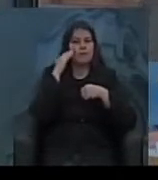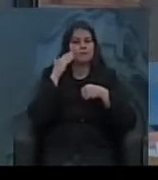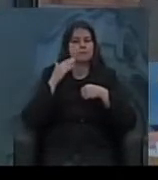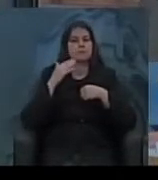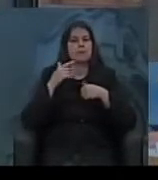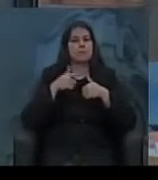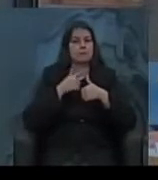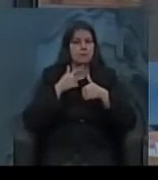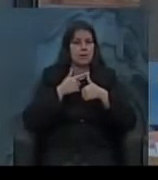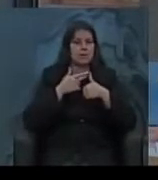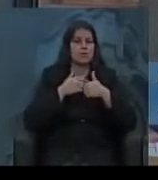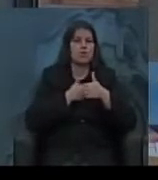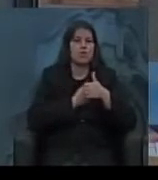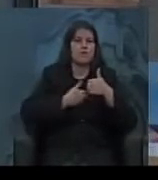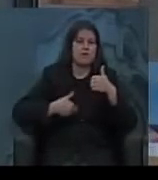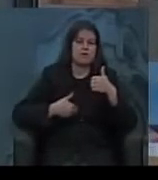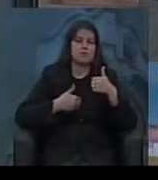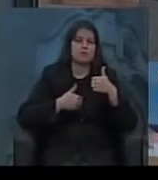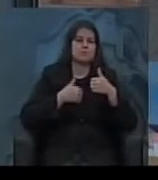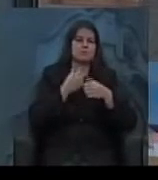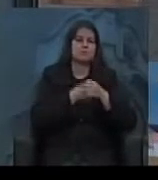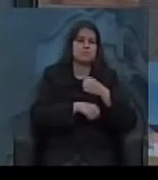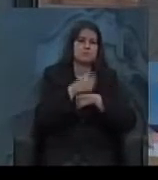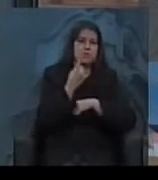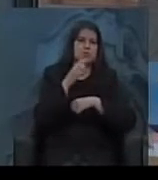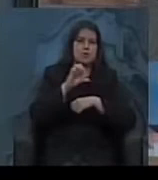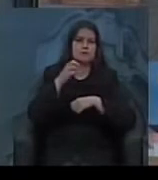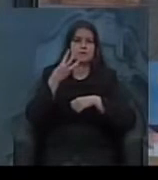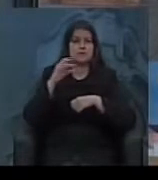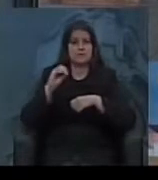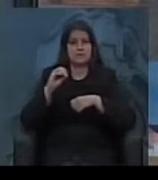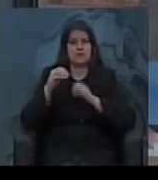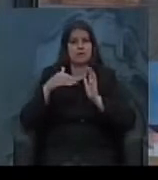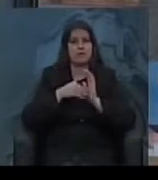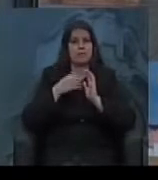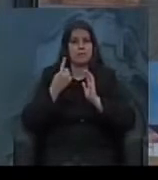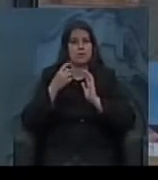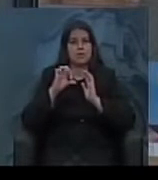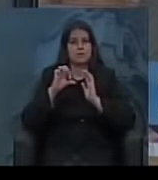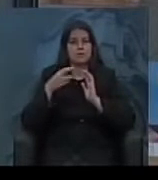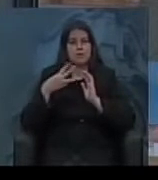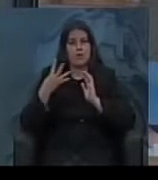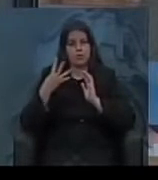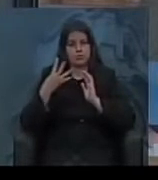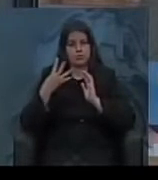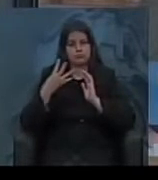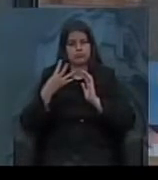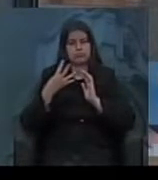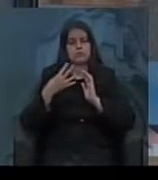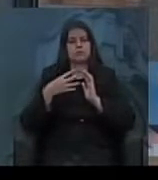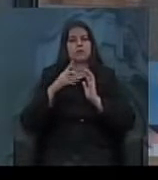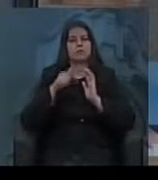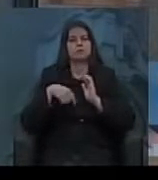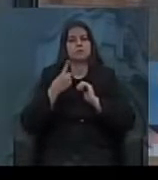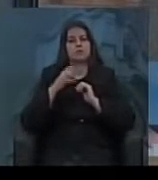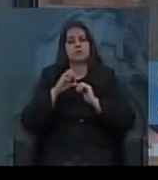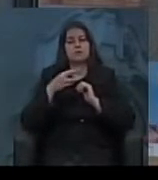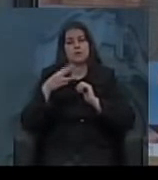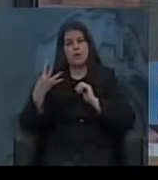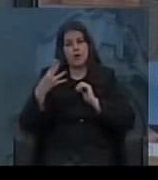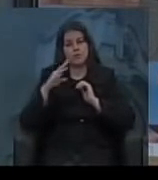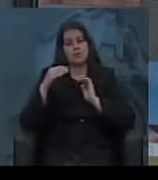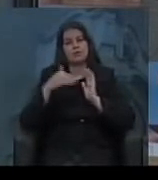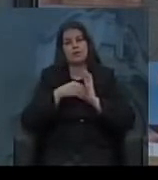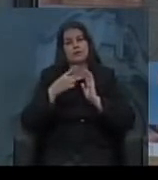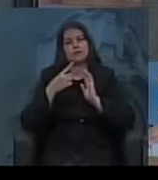no primeiro governo Vargas, entre o período 30 e 34, o governo provisório, o 34 e o do governo constitucional,